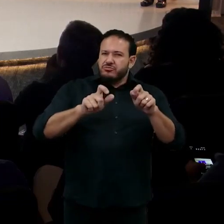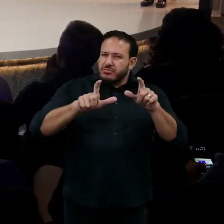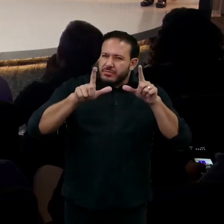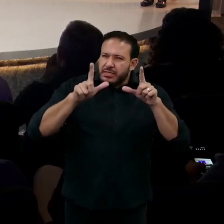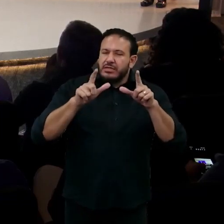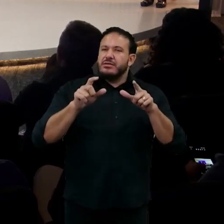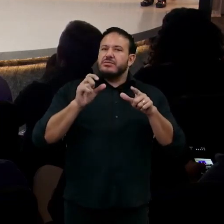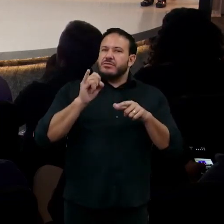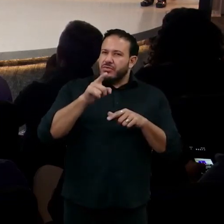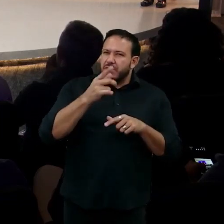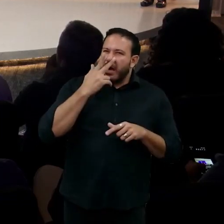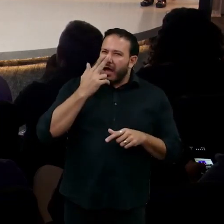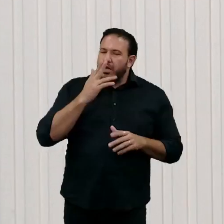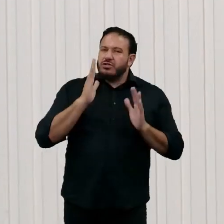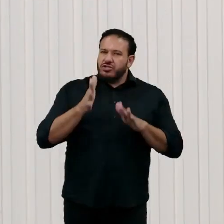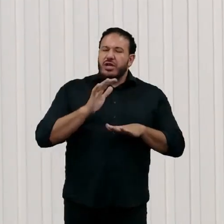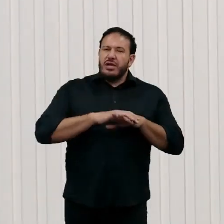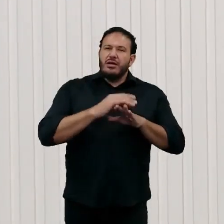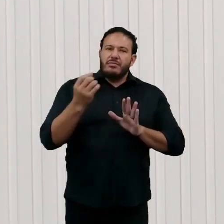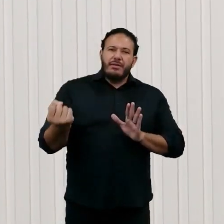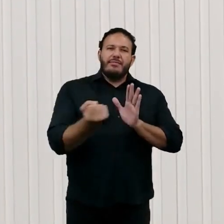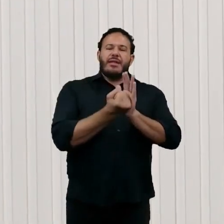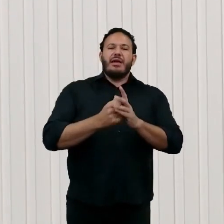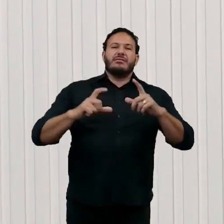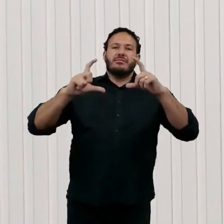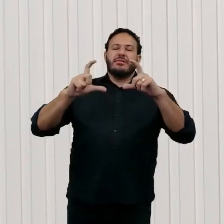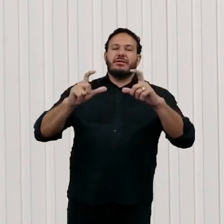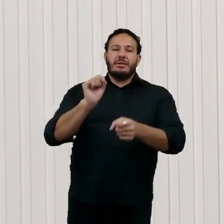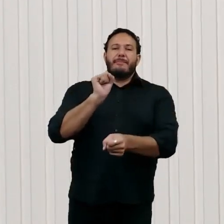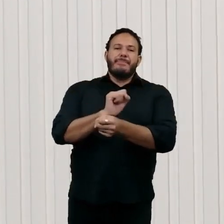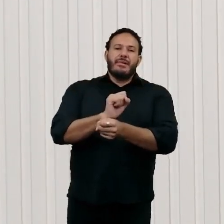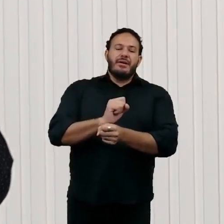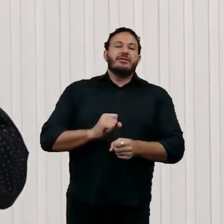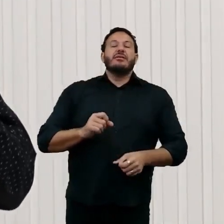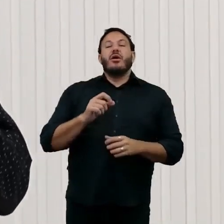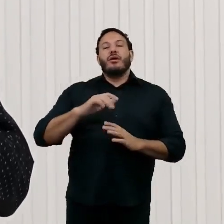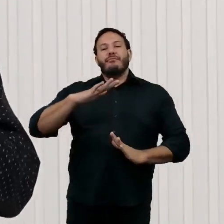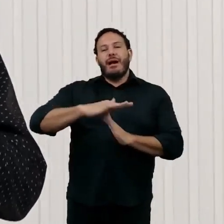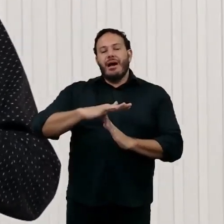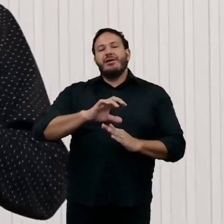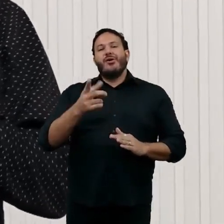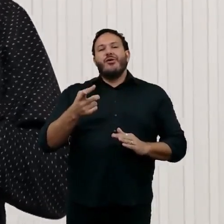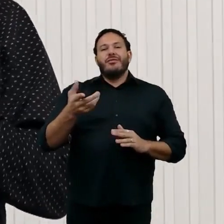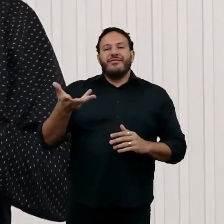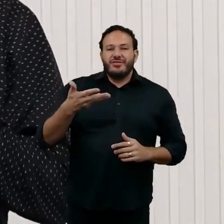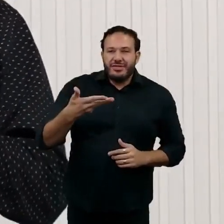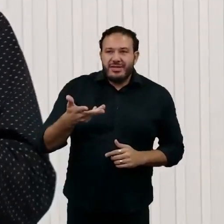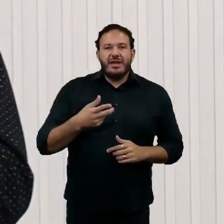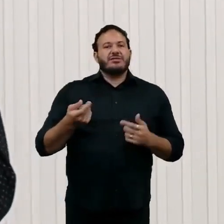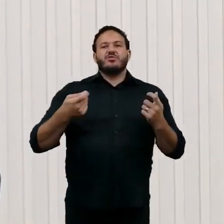uma placa de pare, ou uma placa de velocidade, não precisa muito para enganar esses sistemas. E é